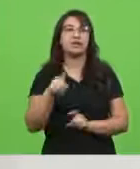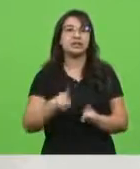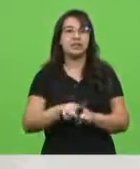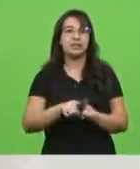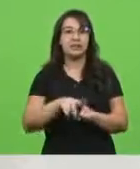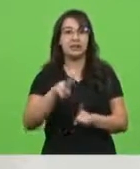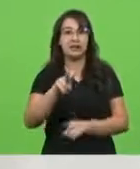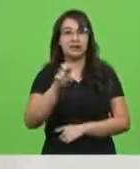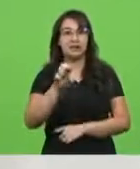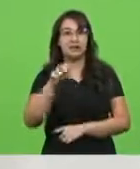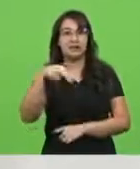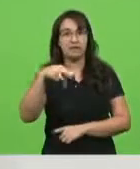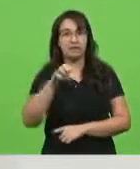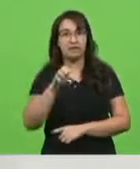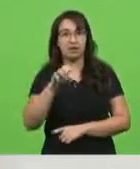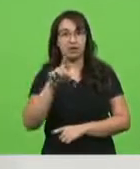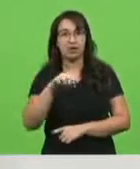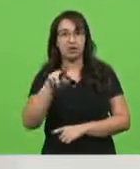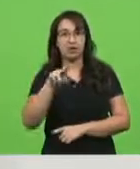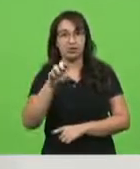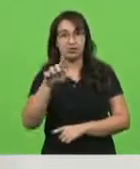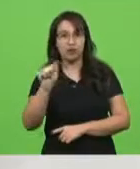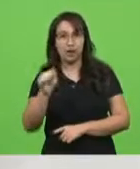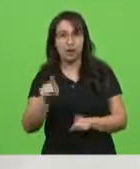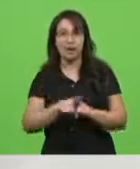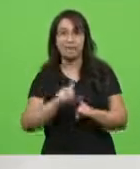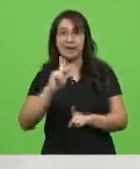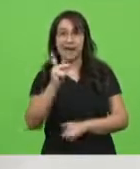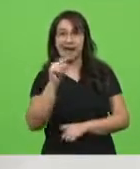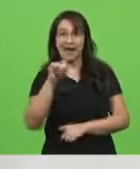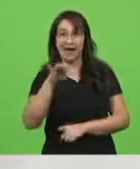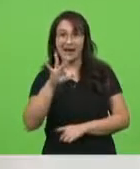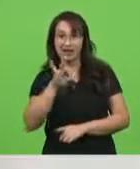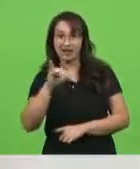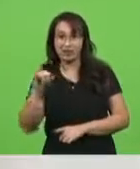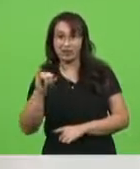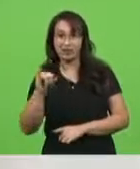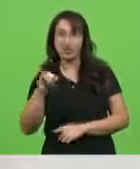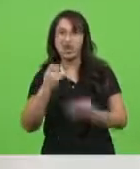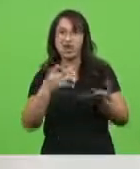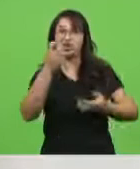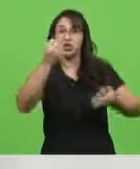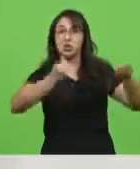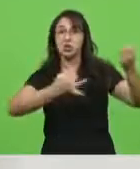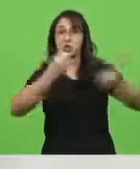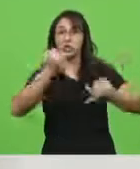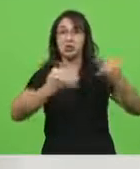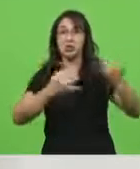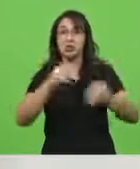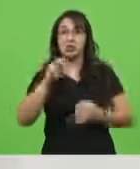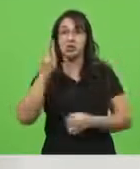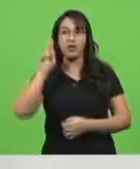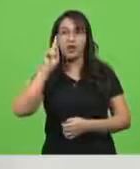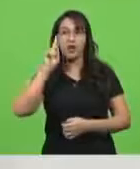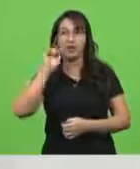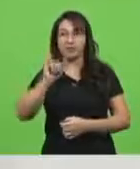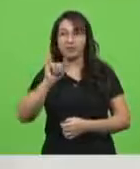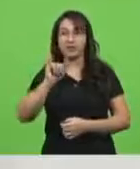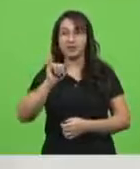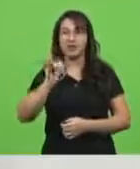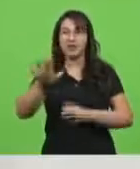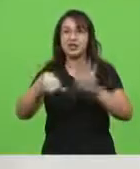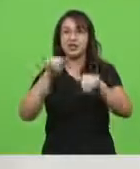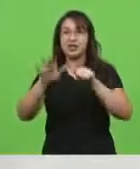e os haitianos. Eles estão dizendo assim, cara, nós estamos tendo que buscar gaúcho,